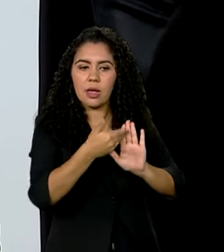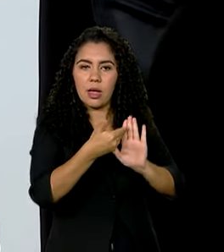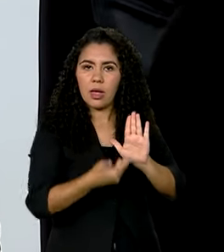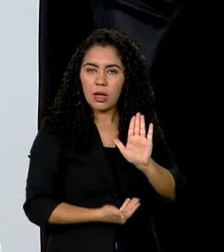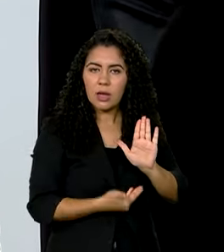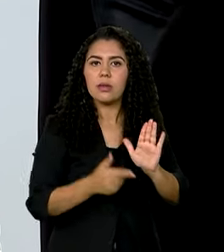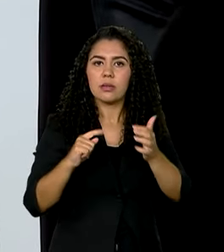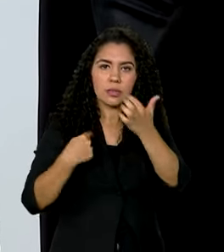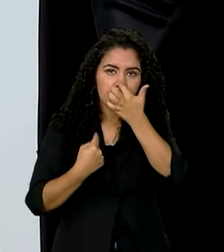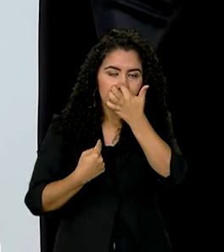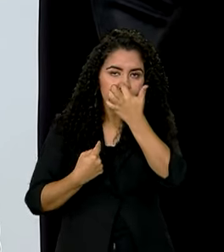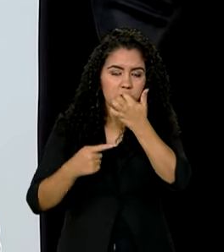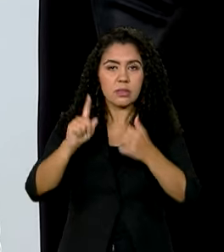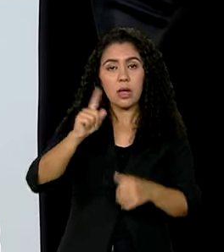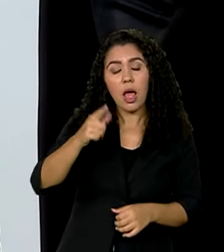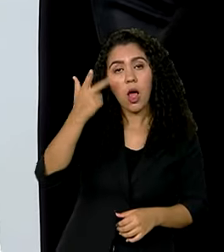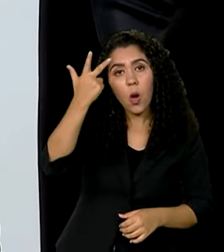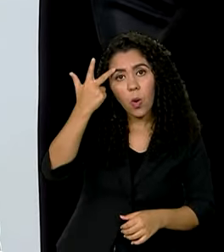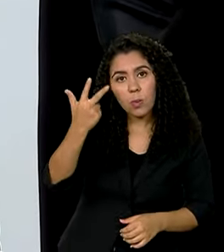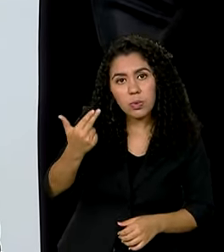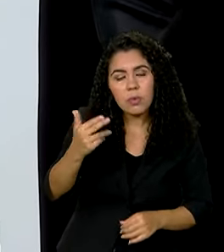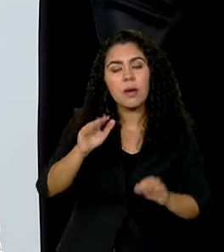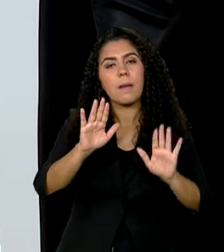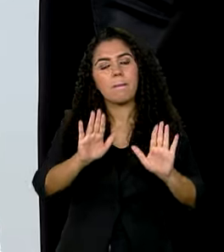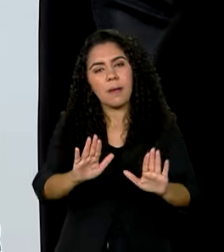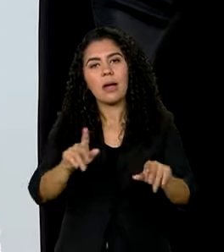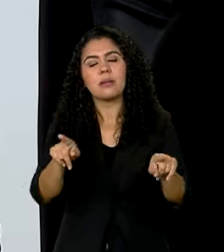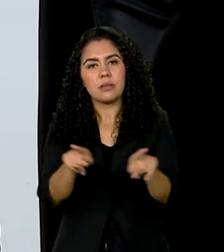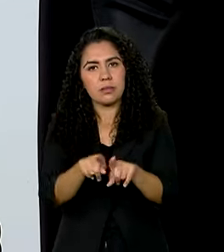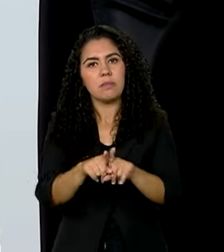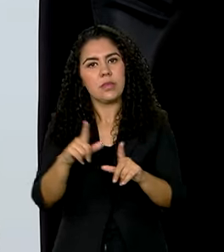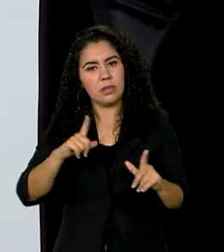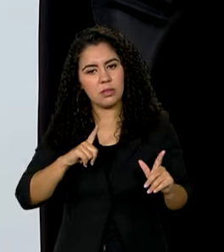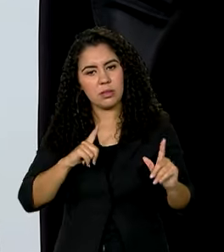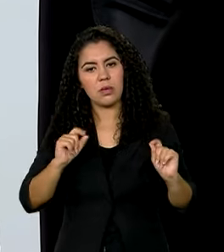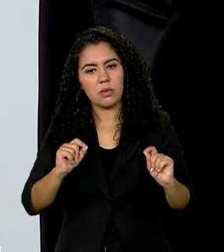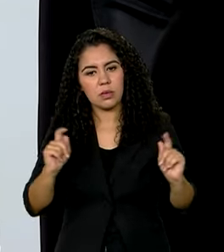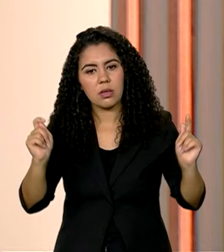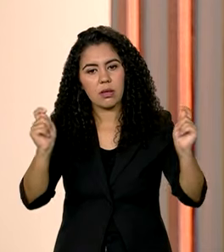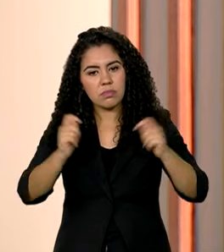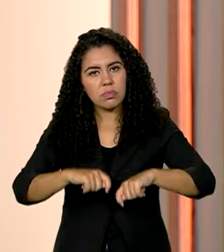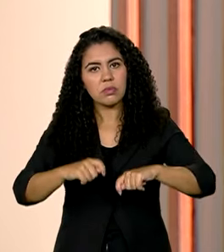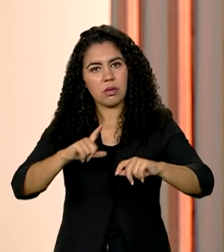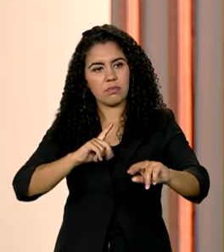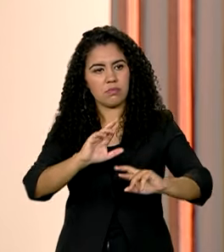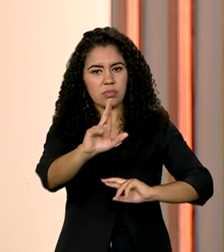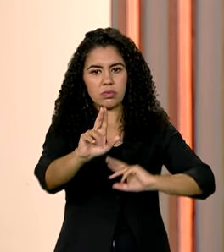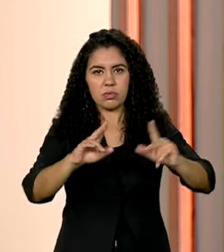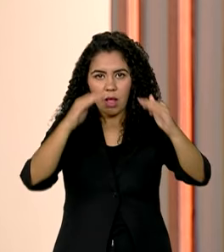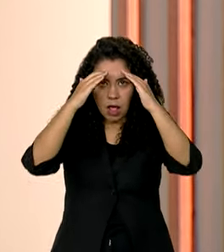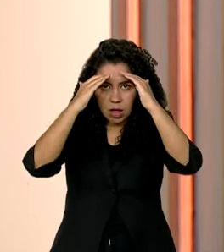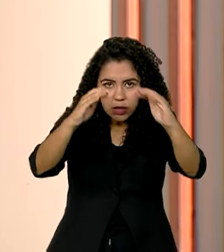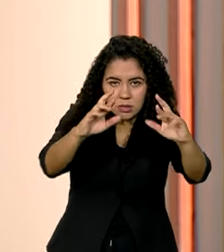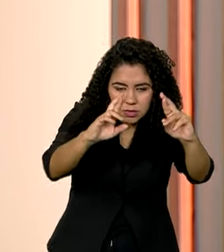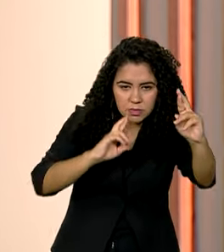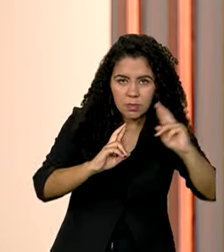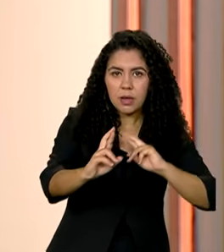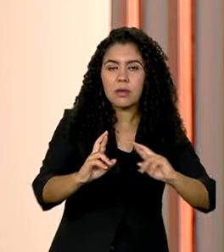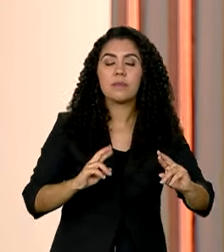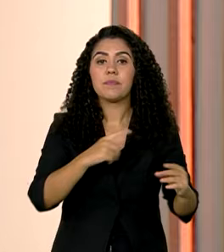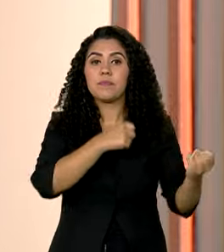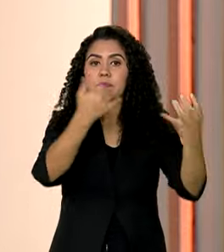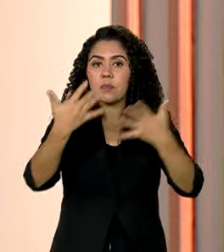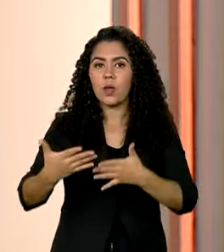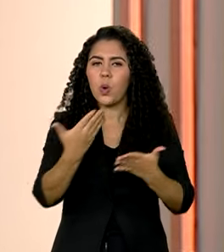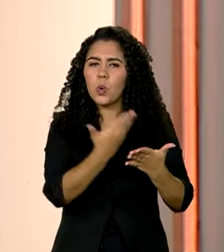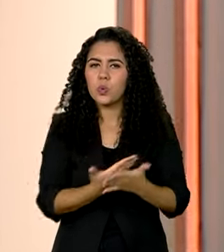aquilo que nos é comum, mas que, ao mesmo tempo, também é capaz de respeitar as nossas diferenças. Um estudo da Universidade